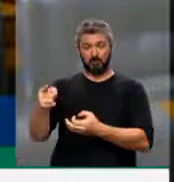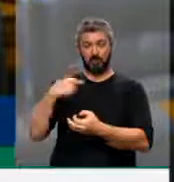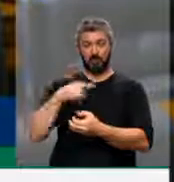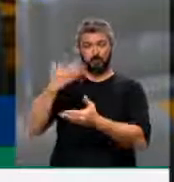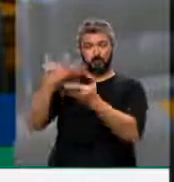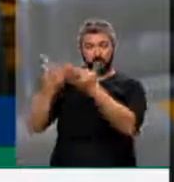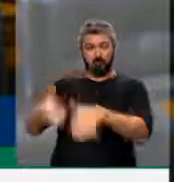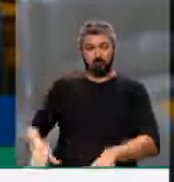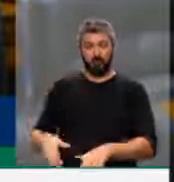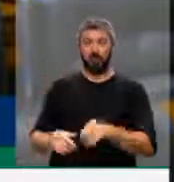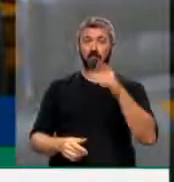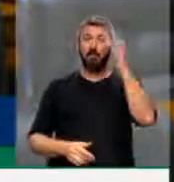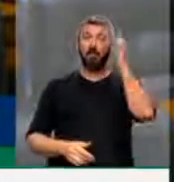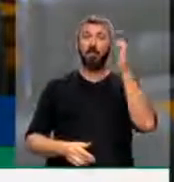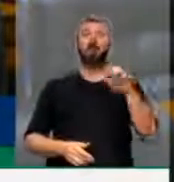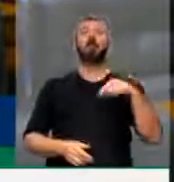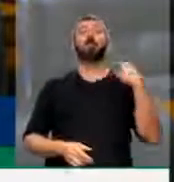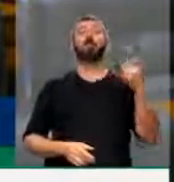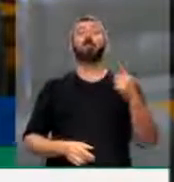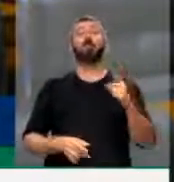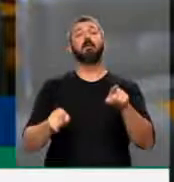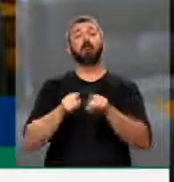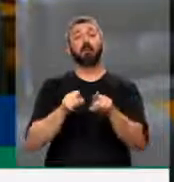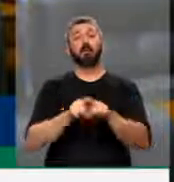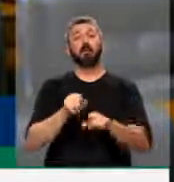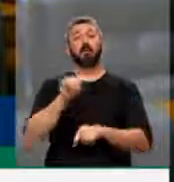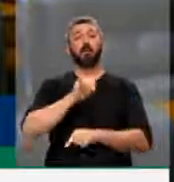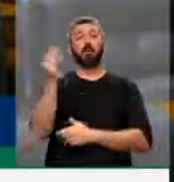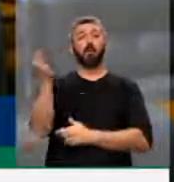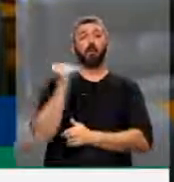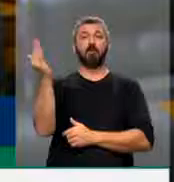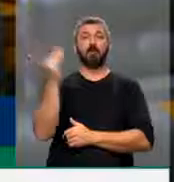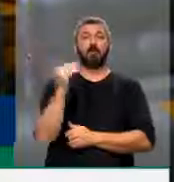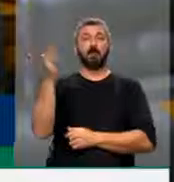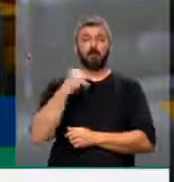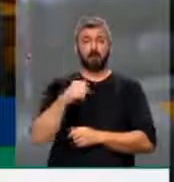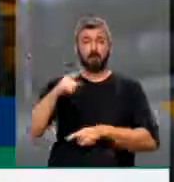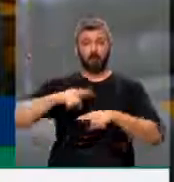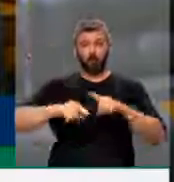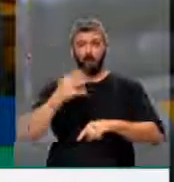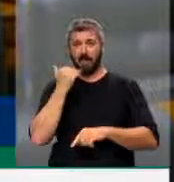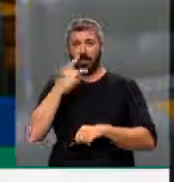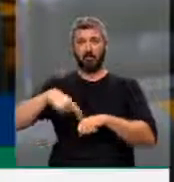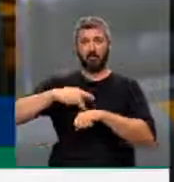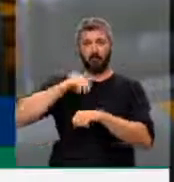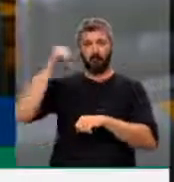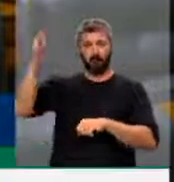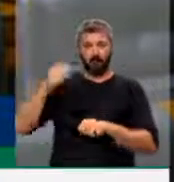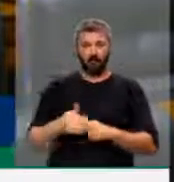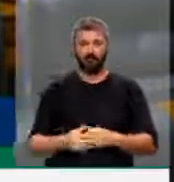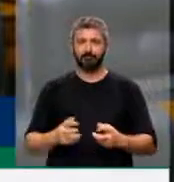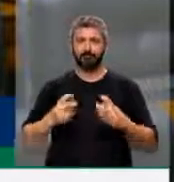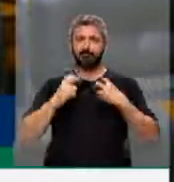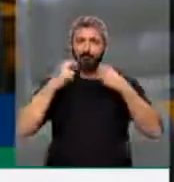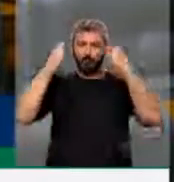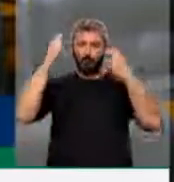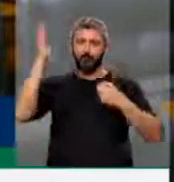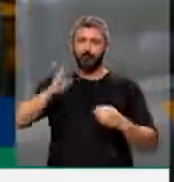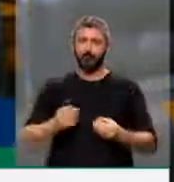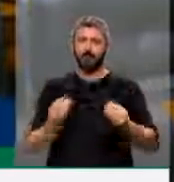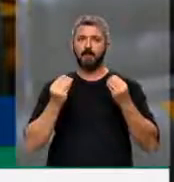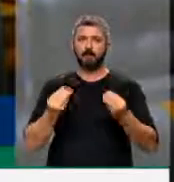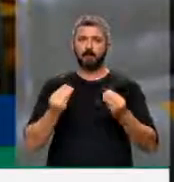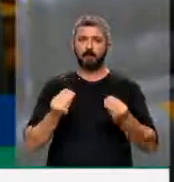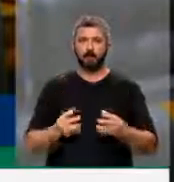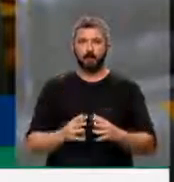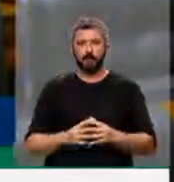trabalha, amanhã ou depois teremos que, inclusive, importar o alimento de outros países. Isso seria uma vergonha para o Brasil e os